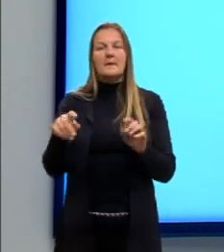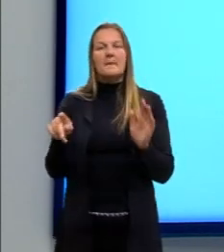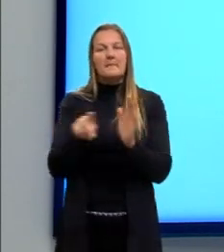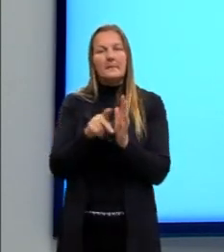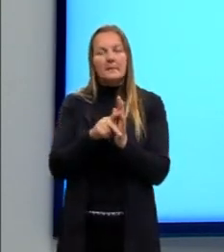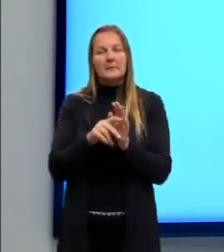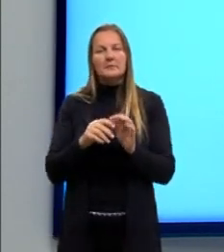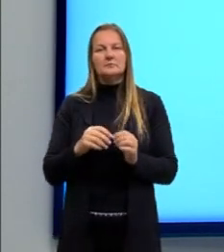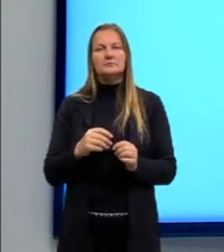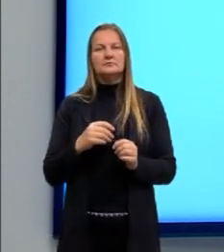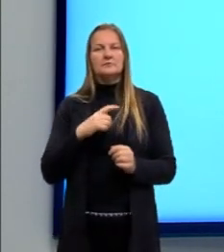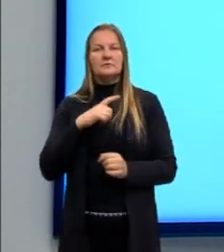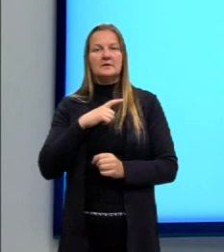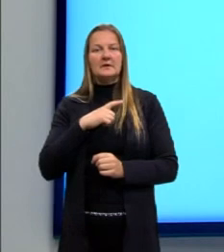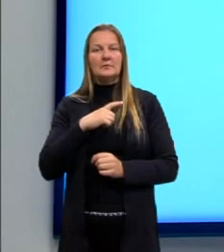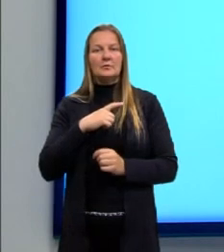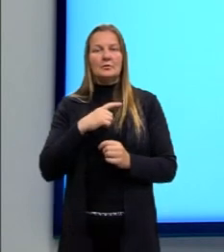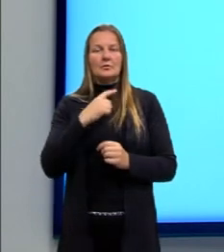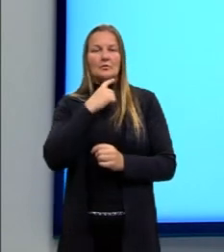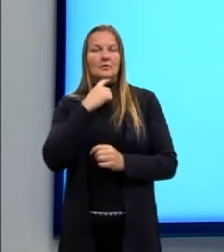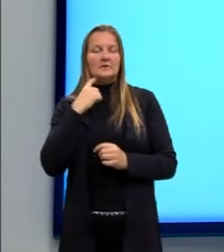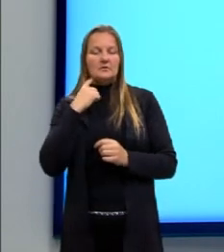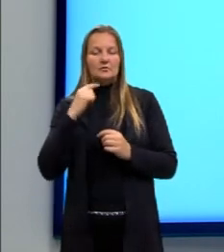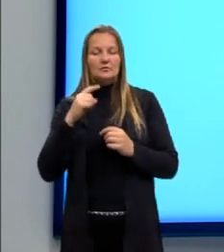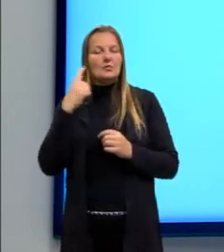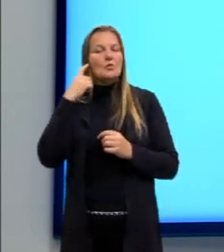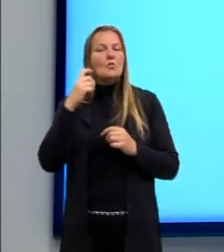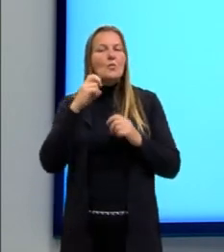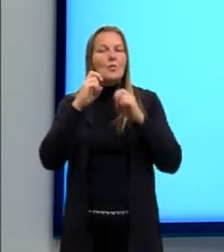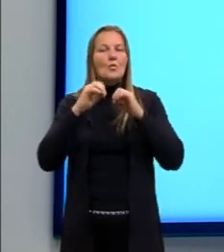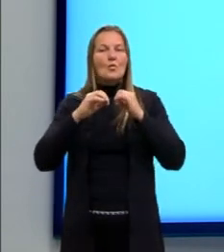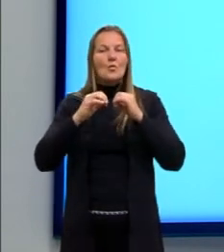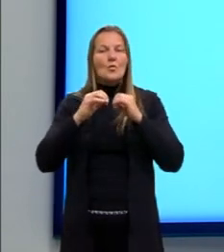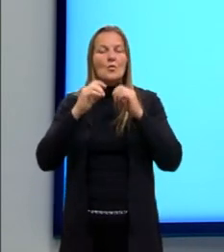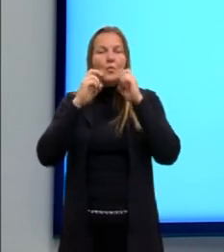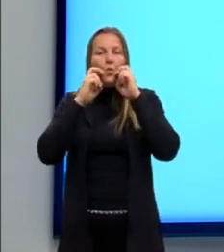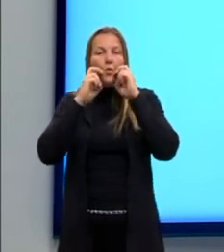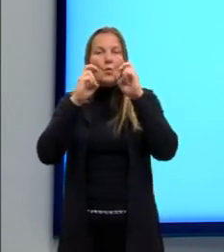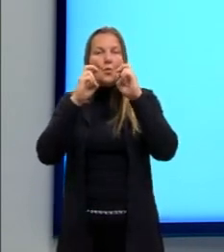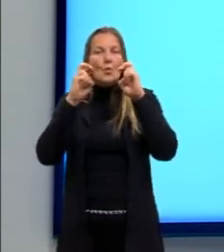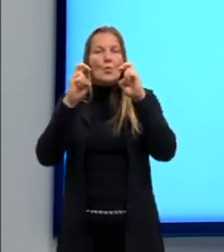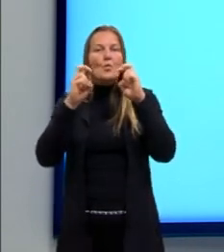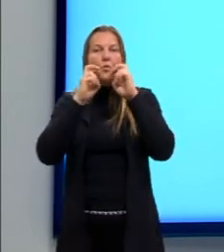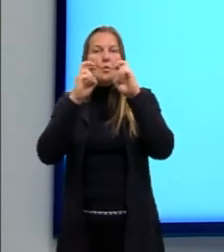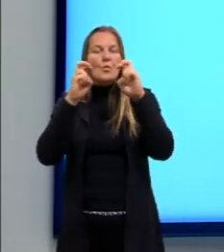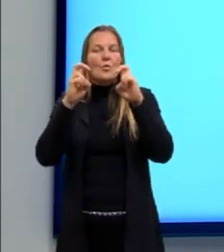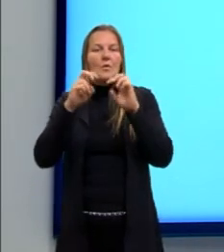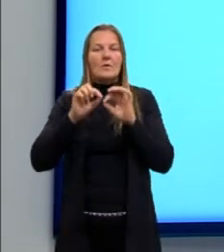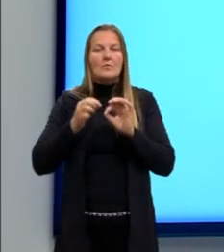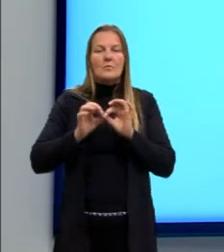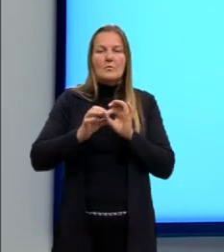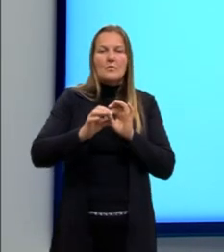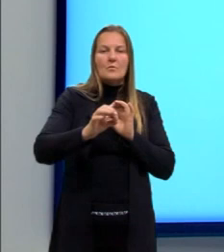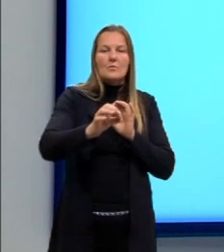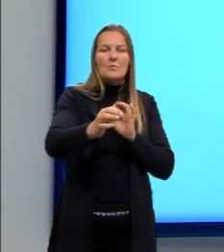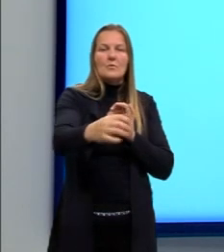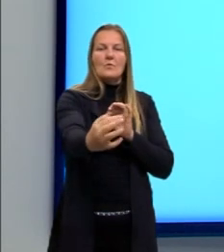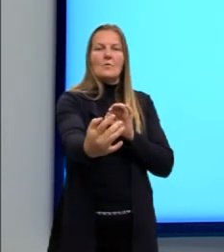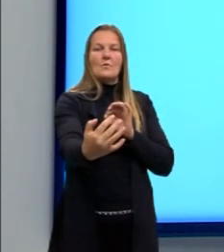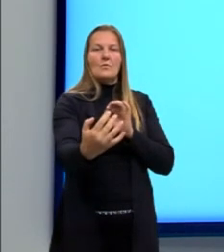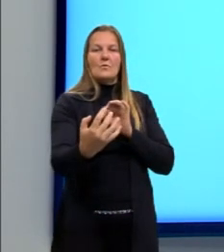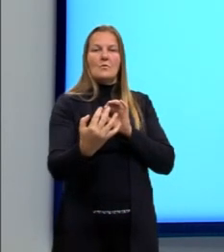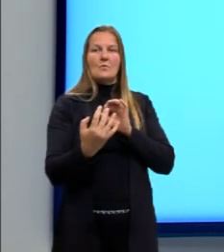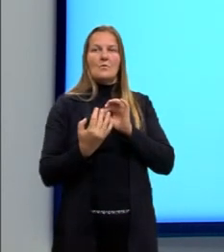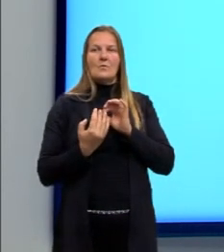o tempo de atraso entre a emissão do som e o eco recebido. Então ele consegue saber a